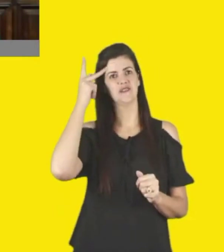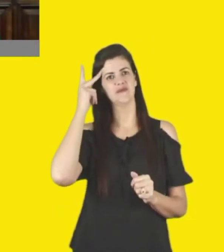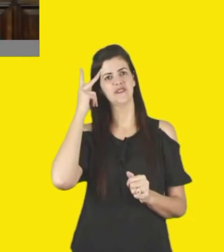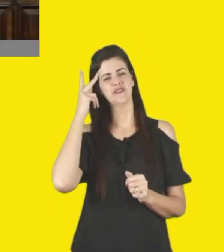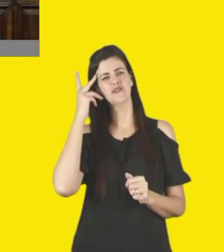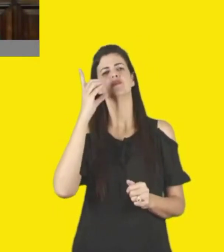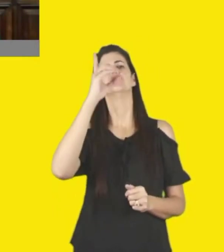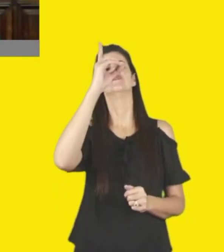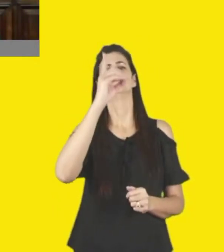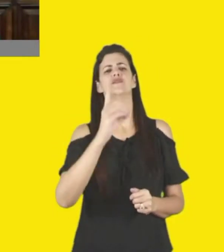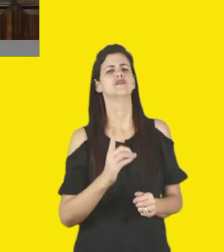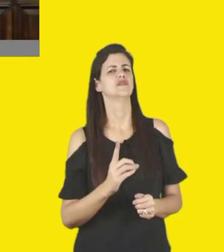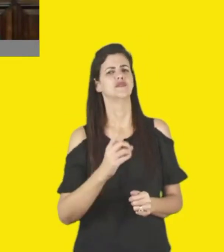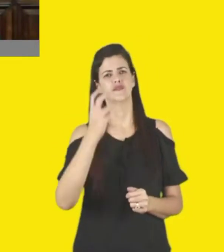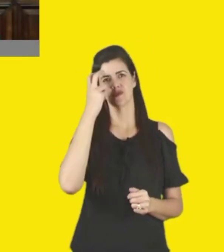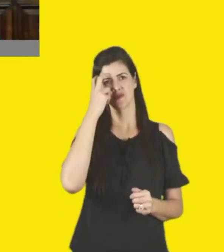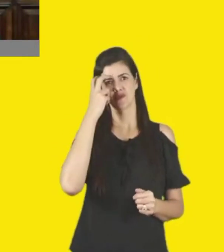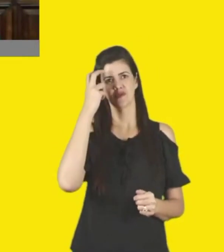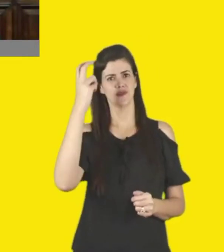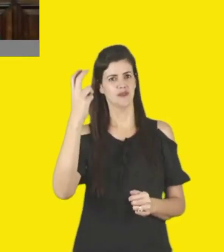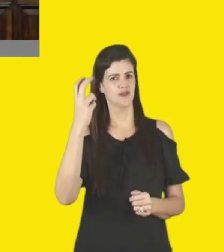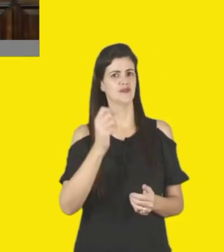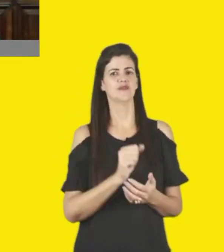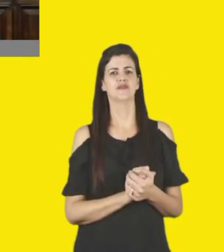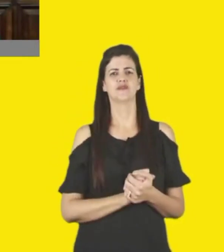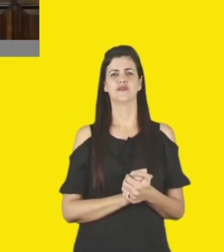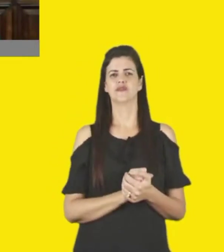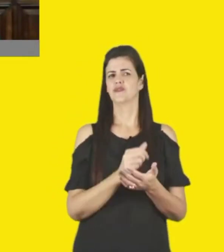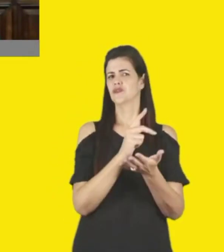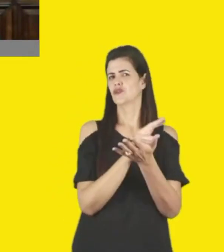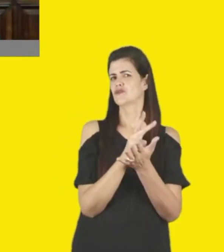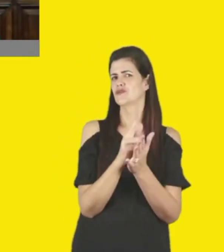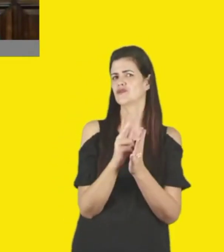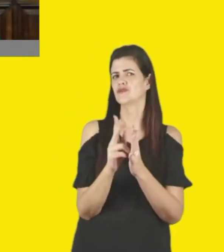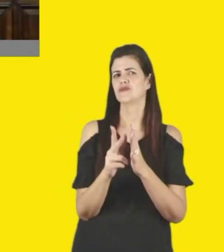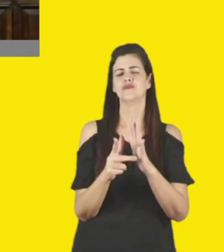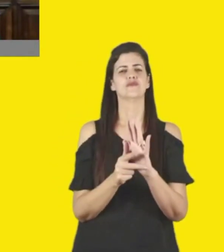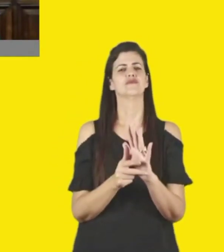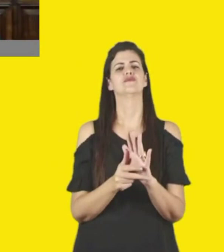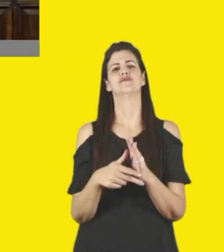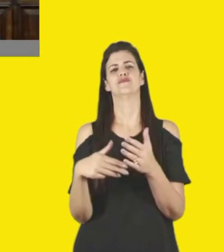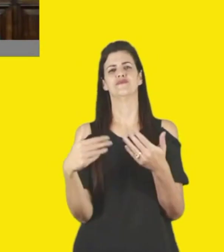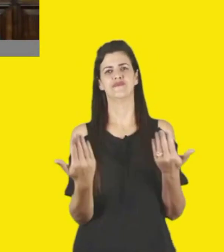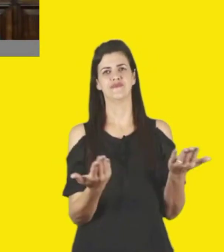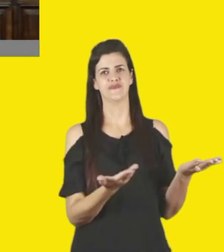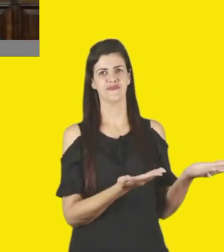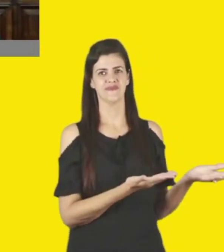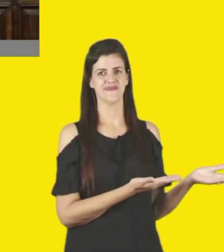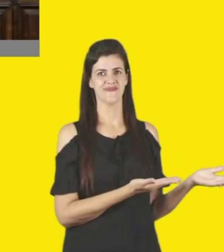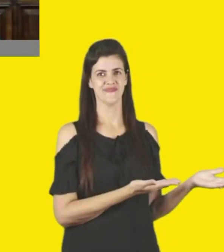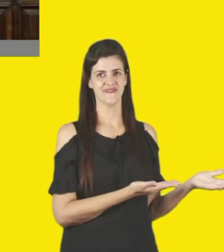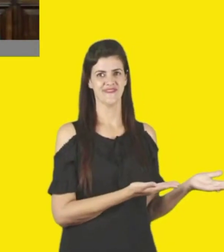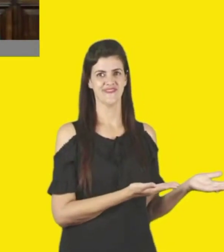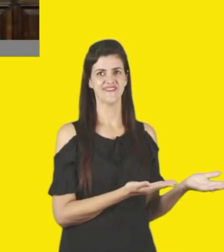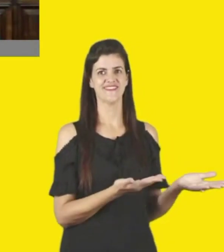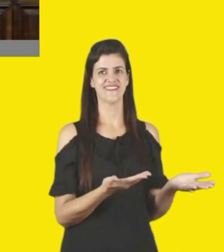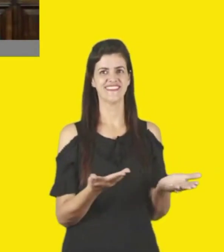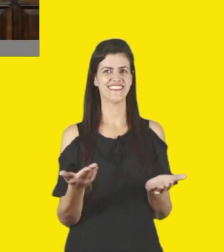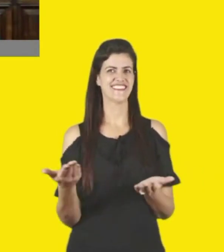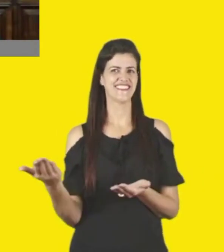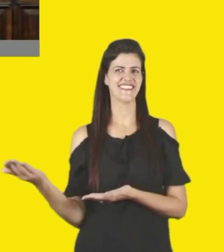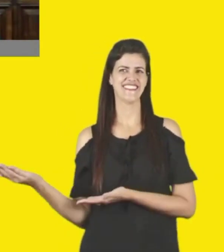culturais, das cidades de Cajati, Itatiba, Itatiba, Jarinu, Miracatu, Motuca, Novo Horizonte,